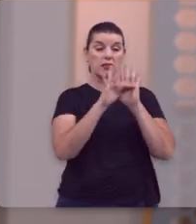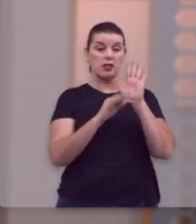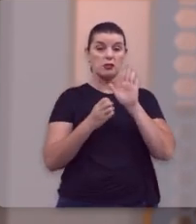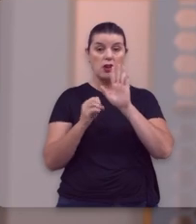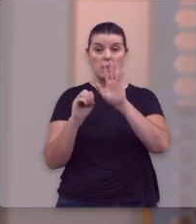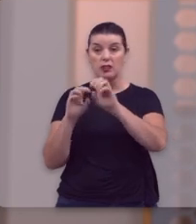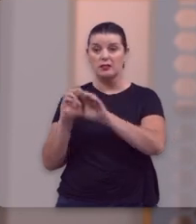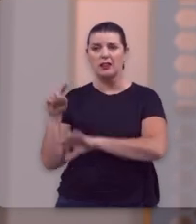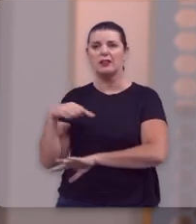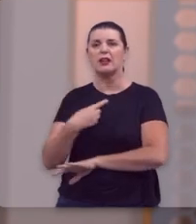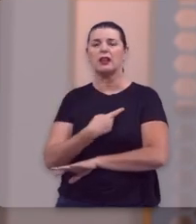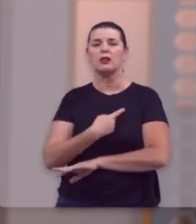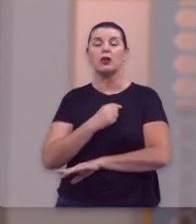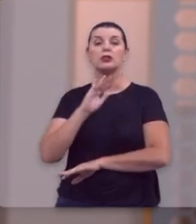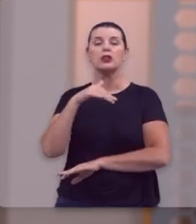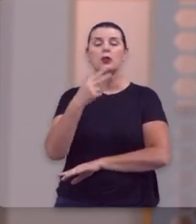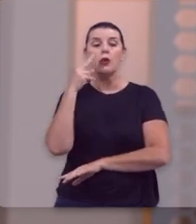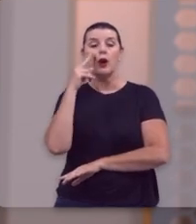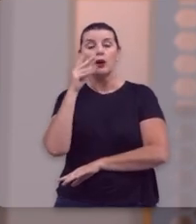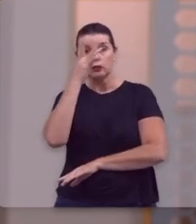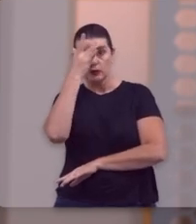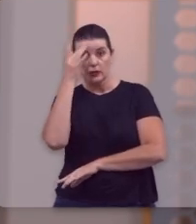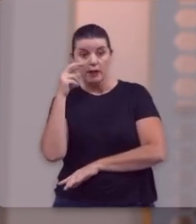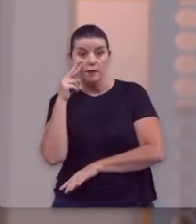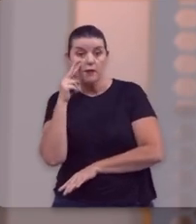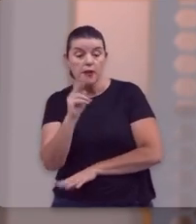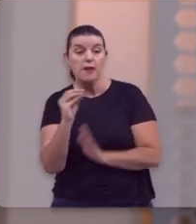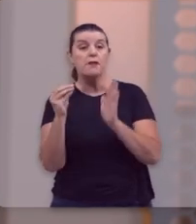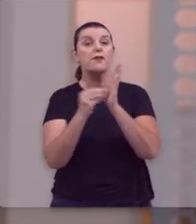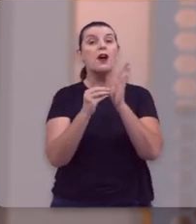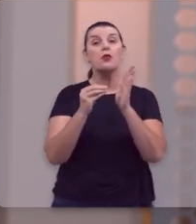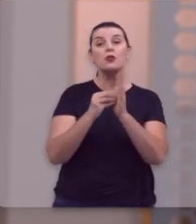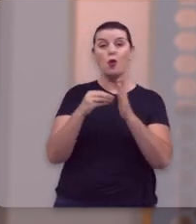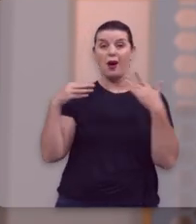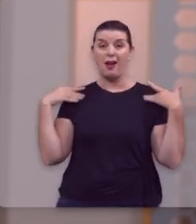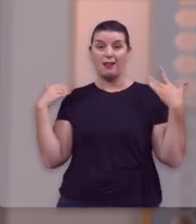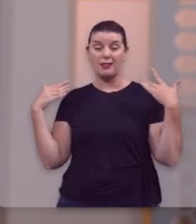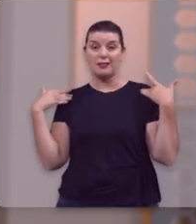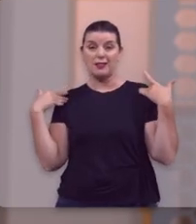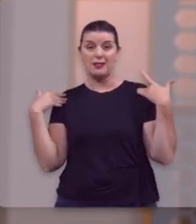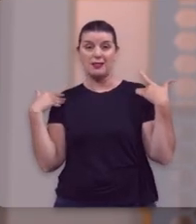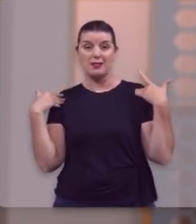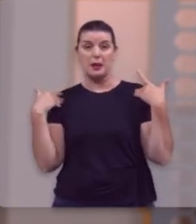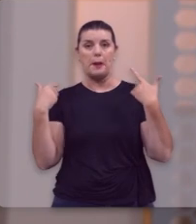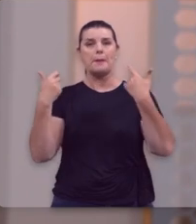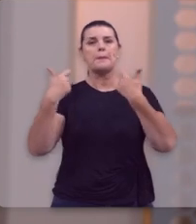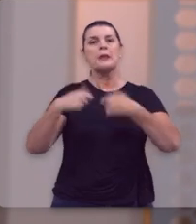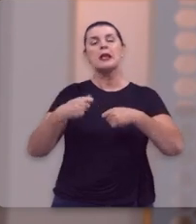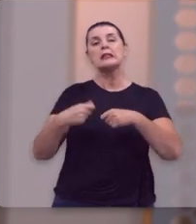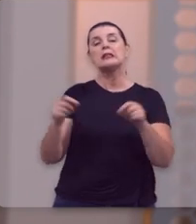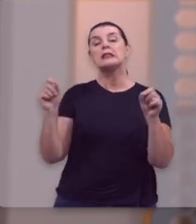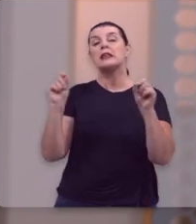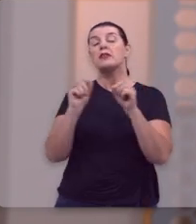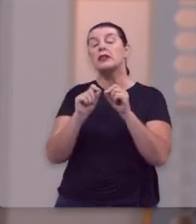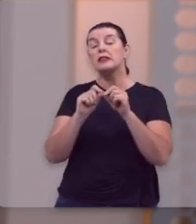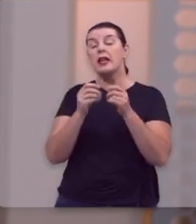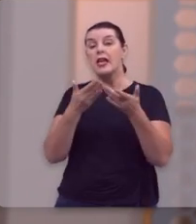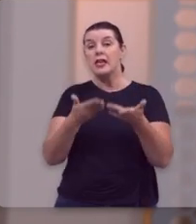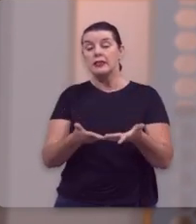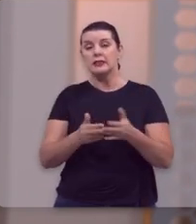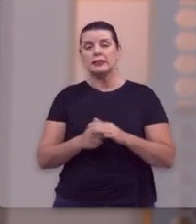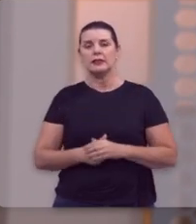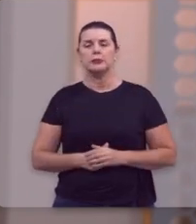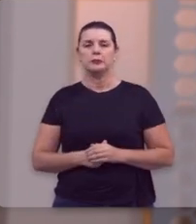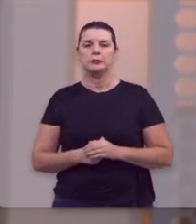Mas este texto nos ensina que, quando você diagnostica que faltou o vinho da alegria, é